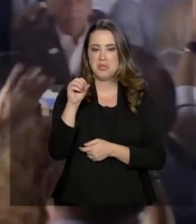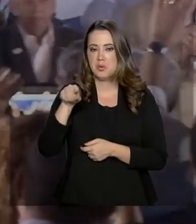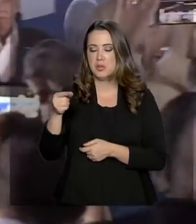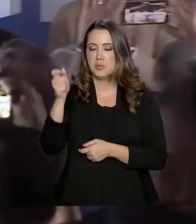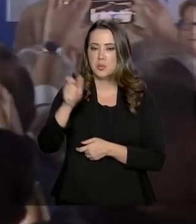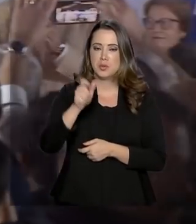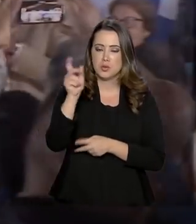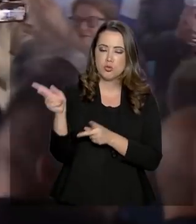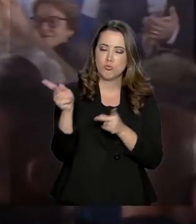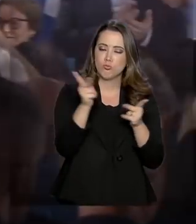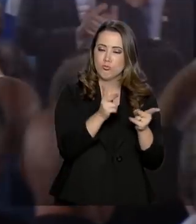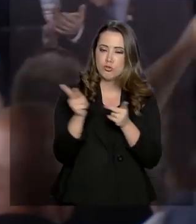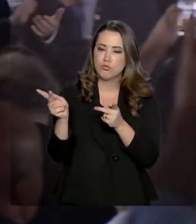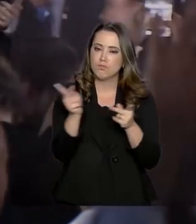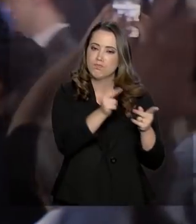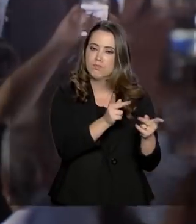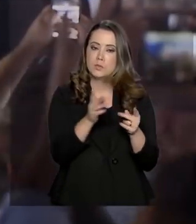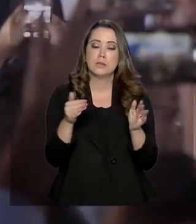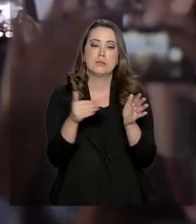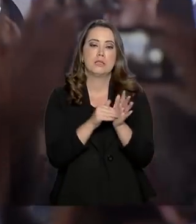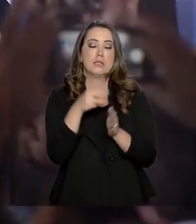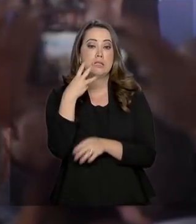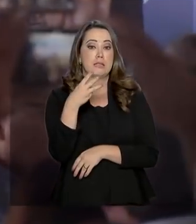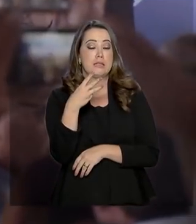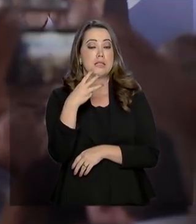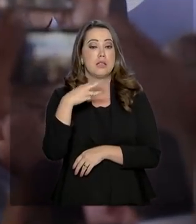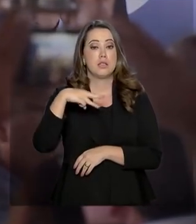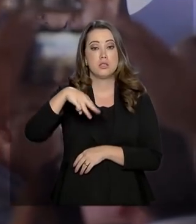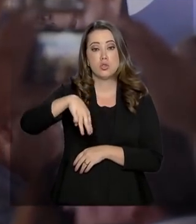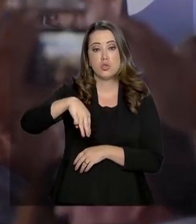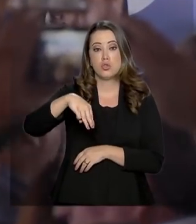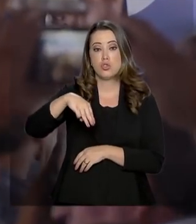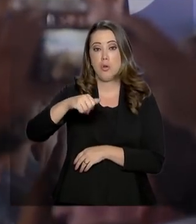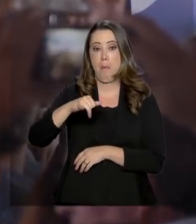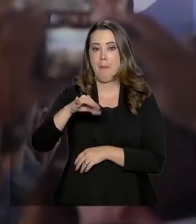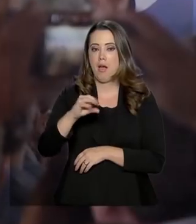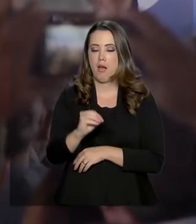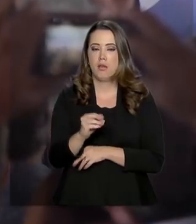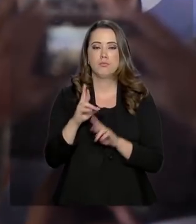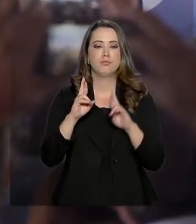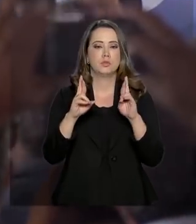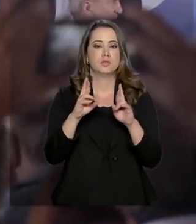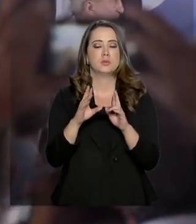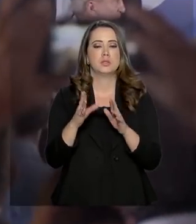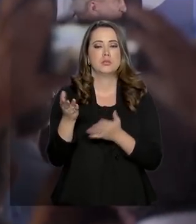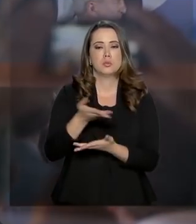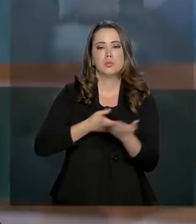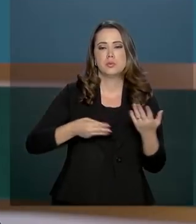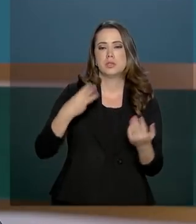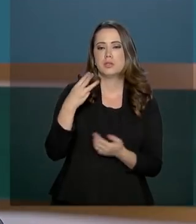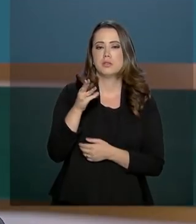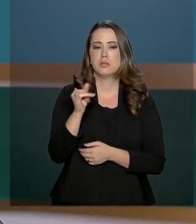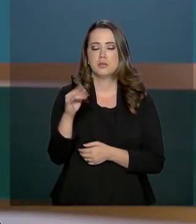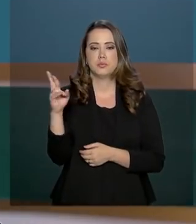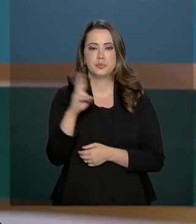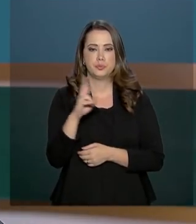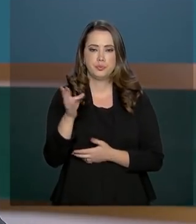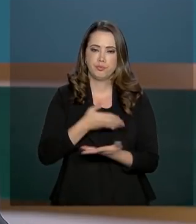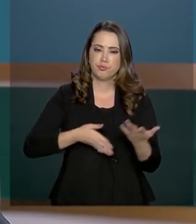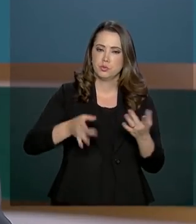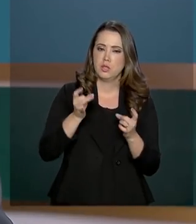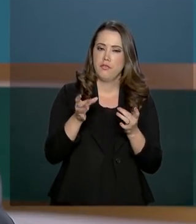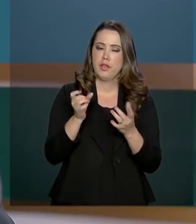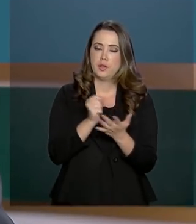visitantes até o dia 3 de maio. A expectativa é movimentar R$ bilhões em negócios. Durante a